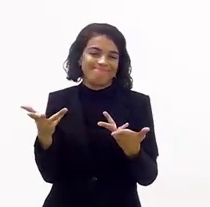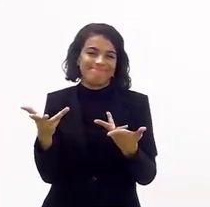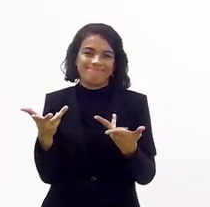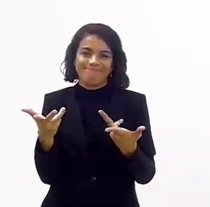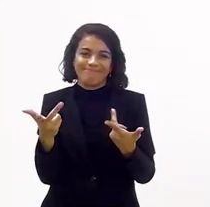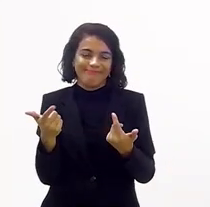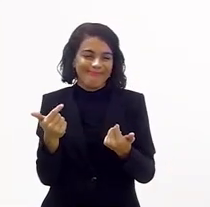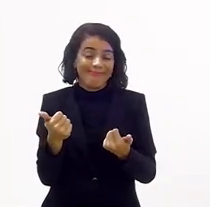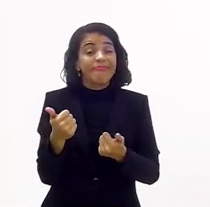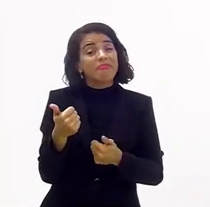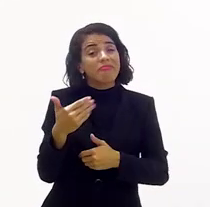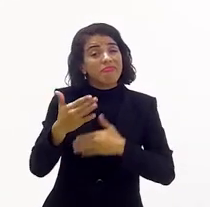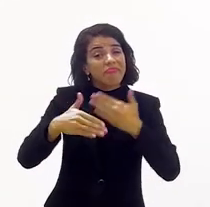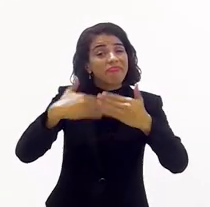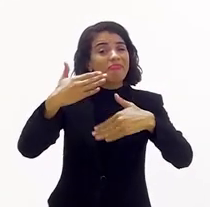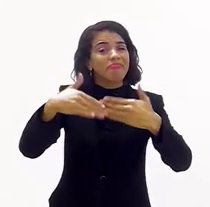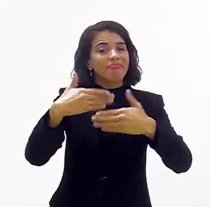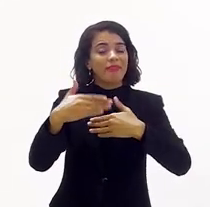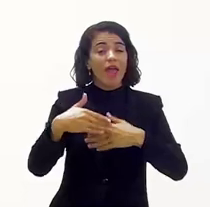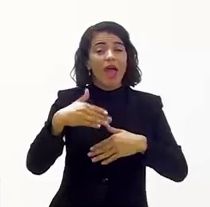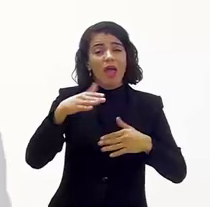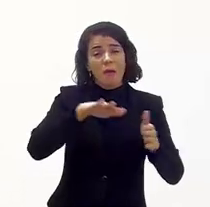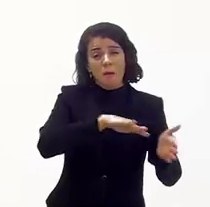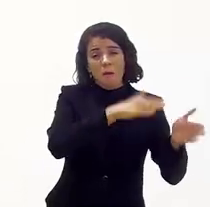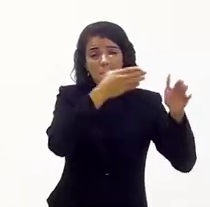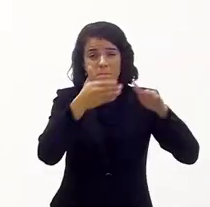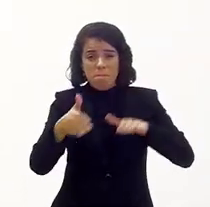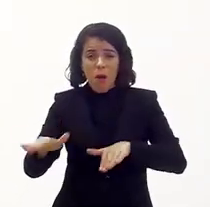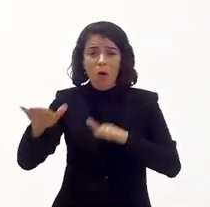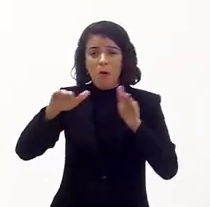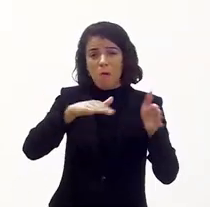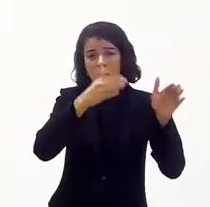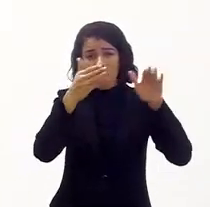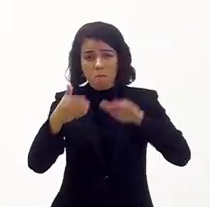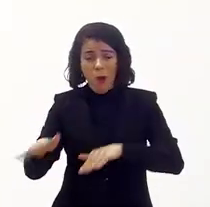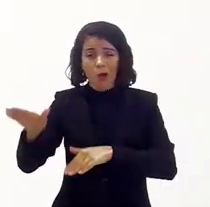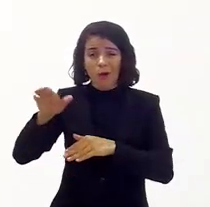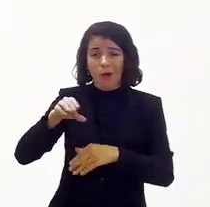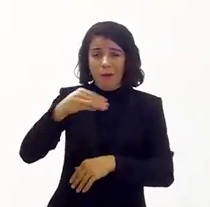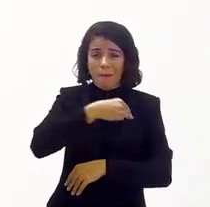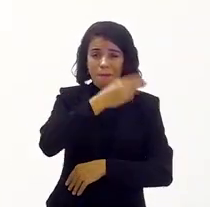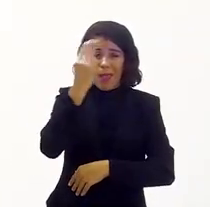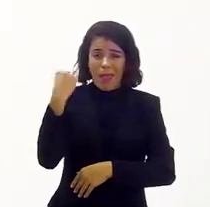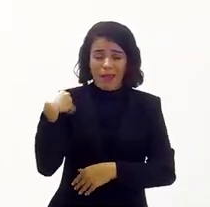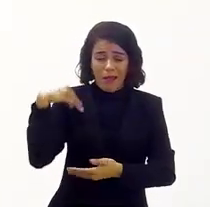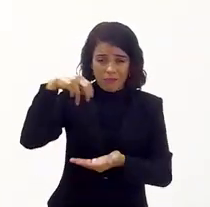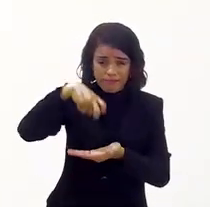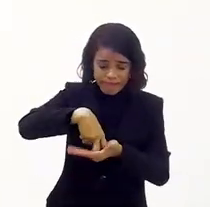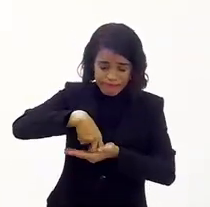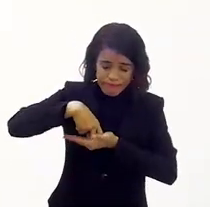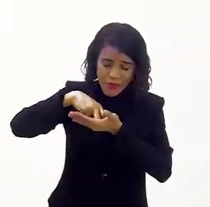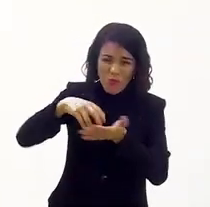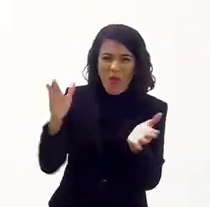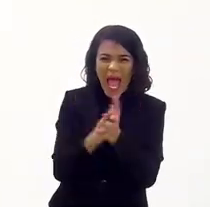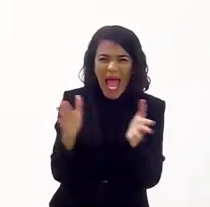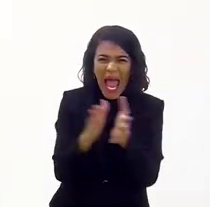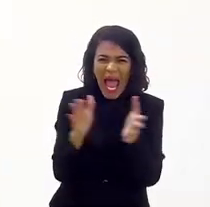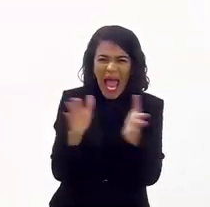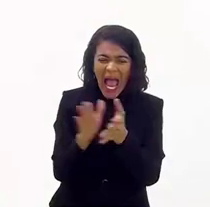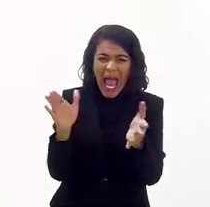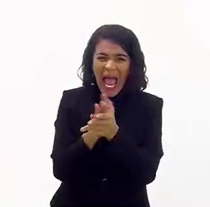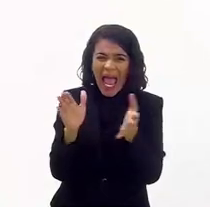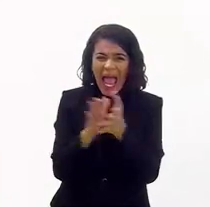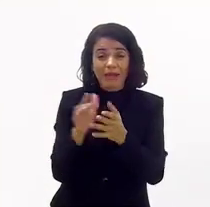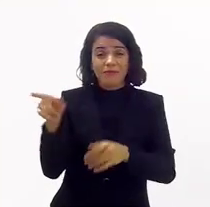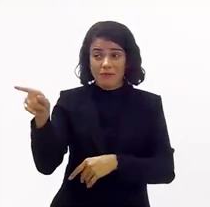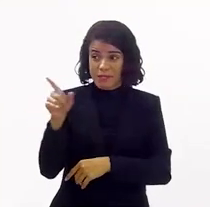Então, a coisa fluiu e quando a onda vinha, Nossa Senhora, joelhada, onda vinha e todo mundo batendo palma e aquelas